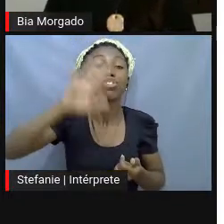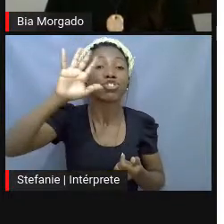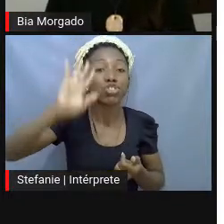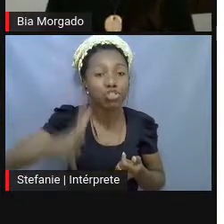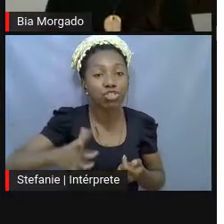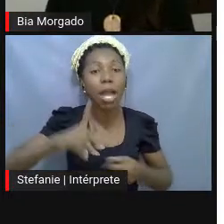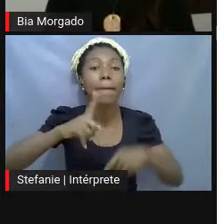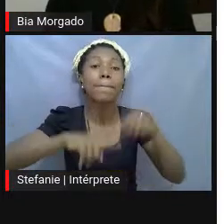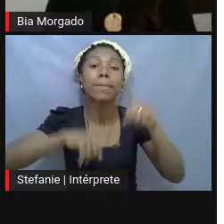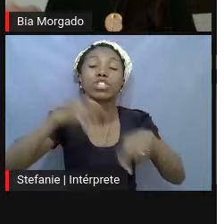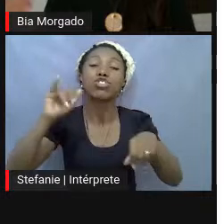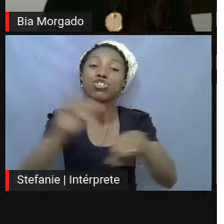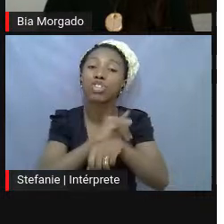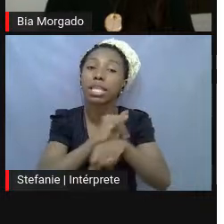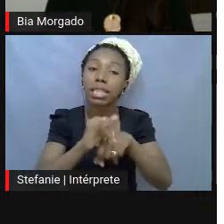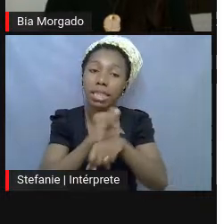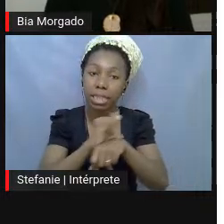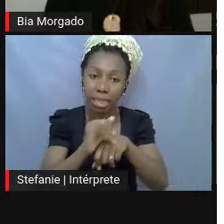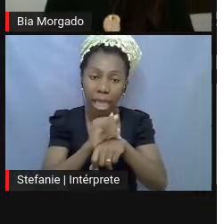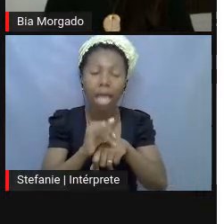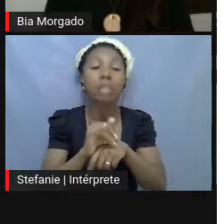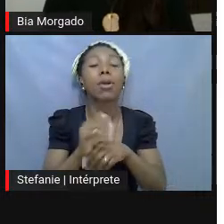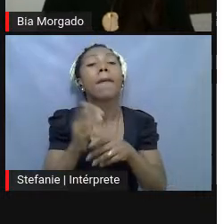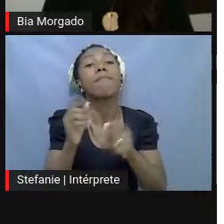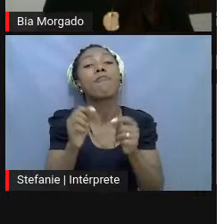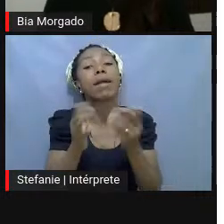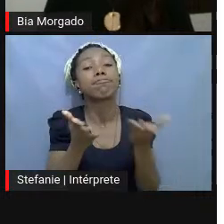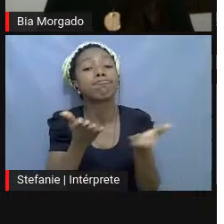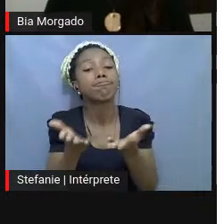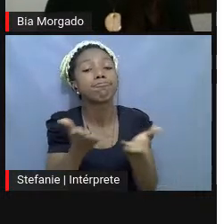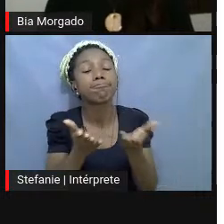que vai mediar a participação do público.